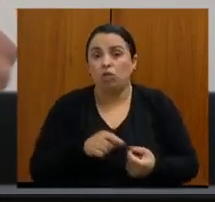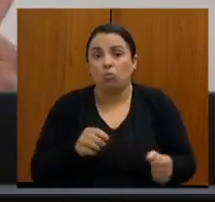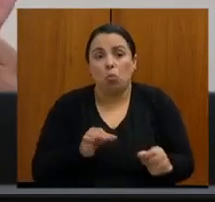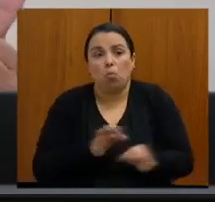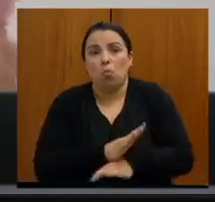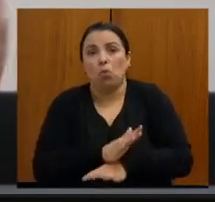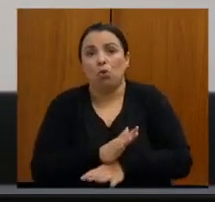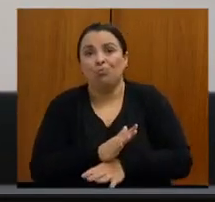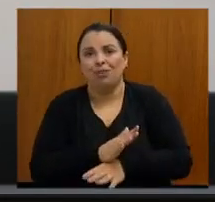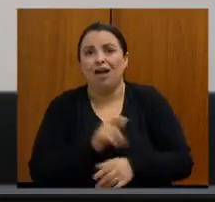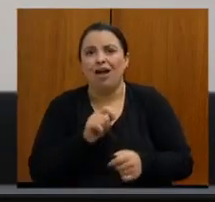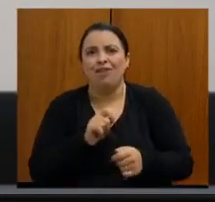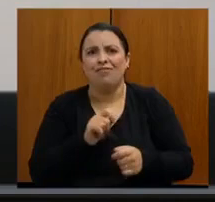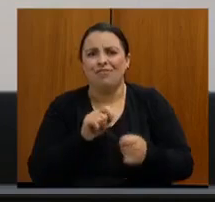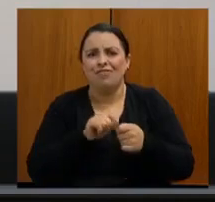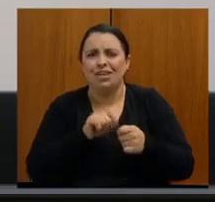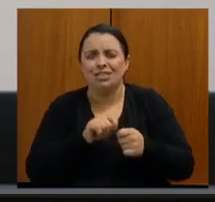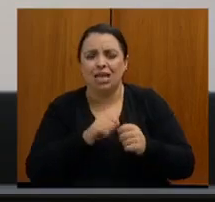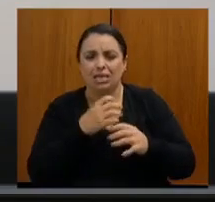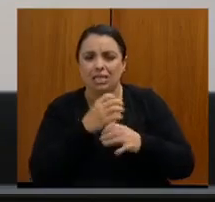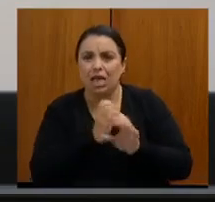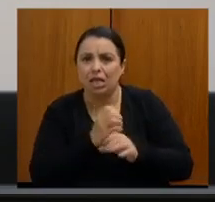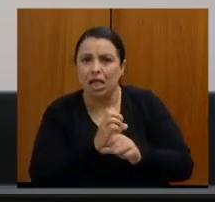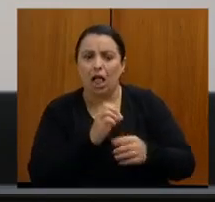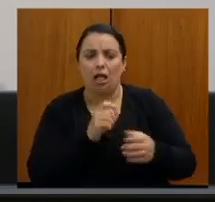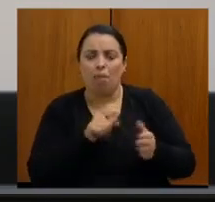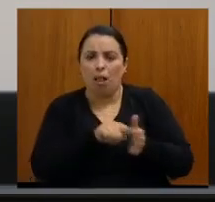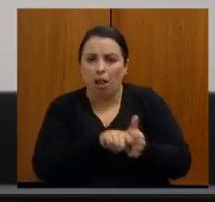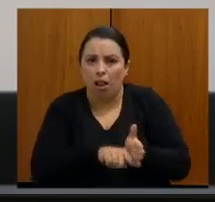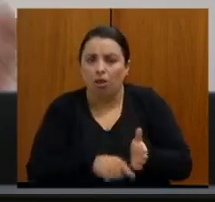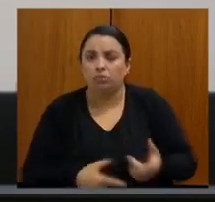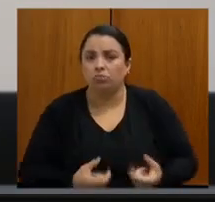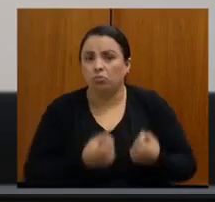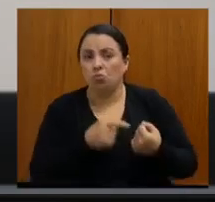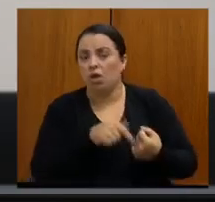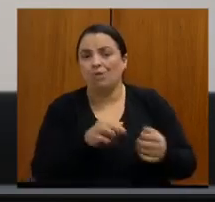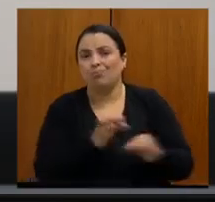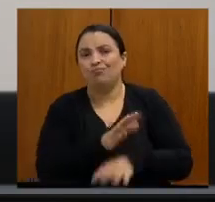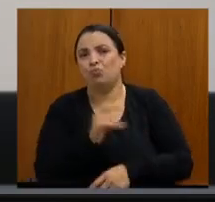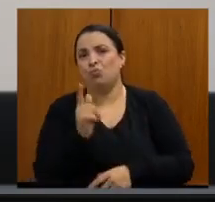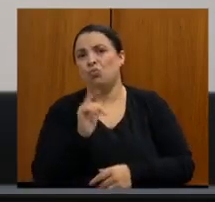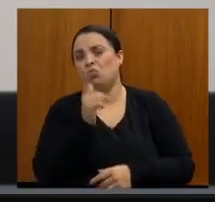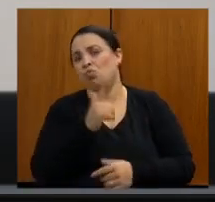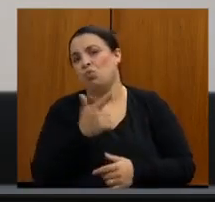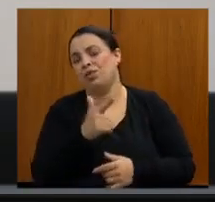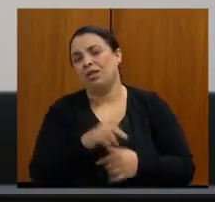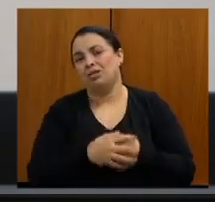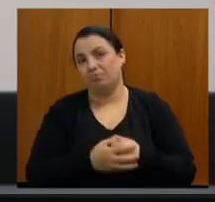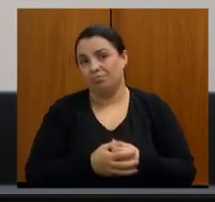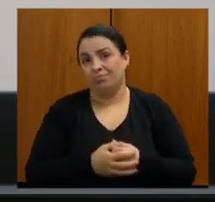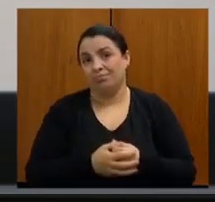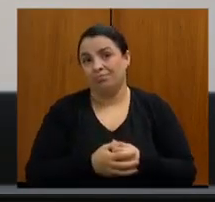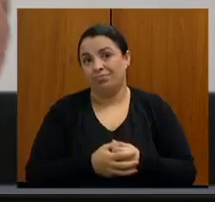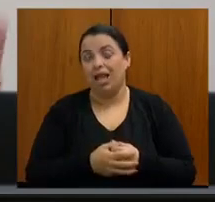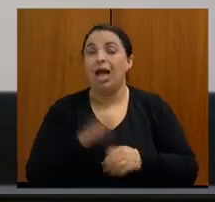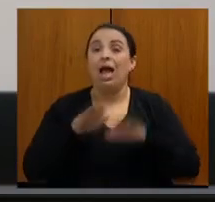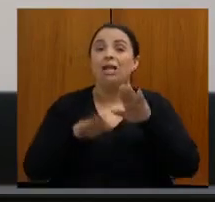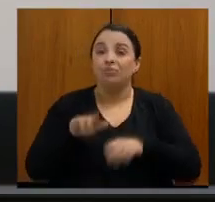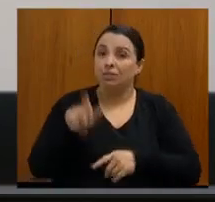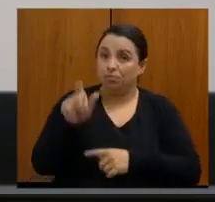Antes de... Eles fazem a biópsia lá, claro, com certeza, o paciente em tratamento, uma recidiva, ele vai fazer a biópsia. Mas ele